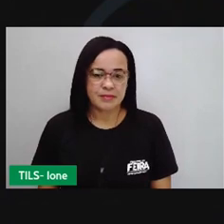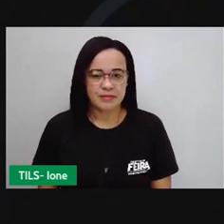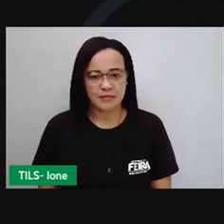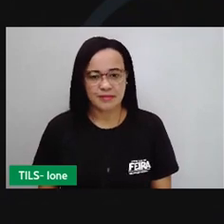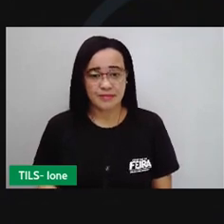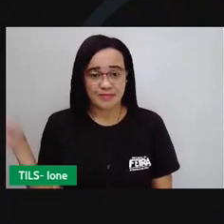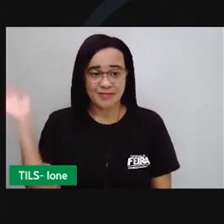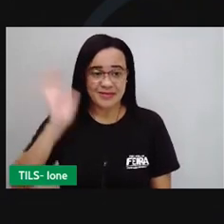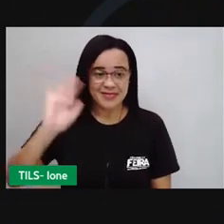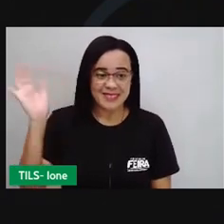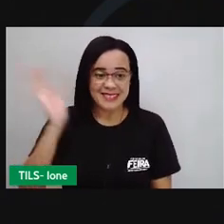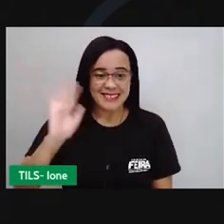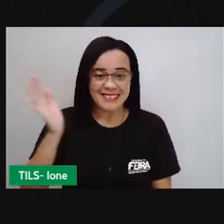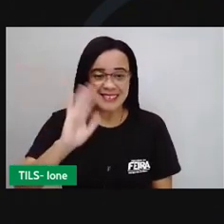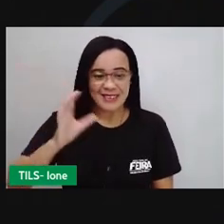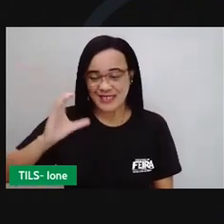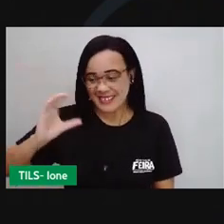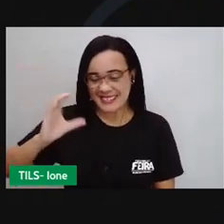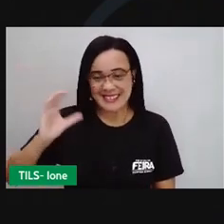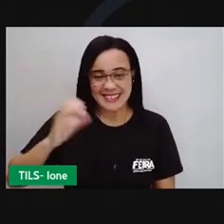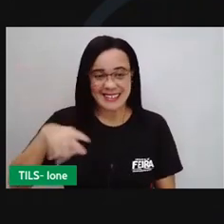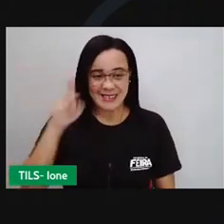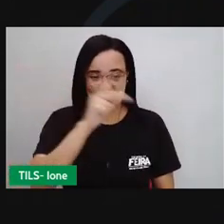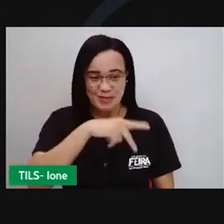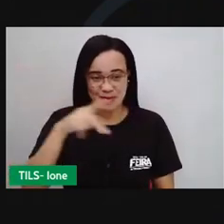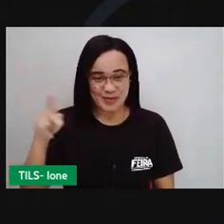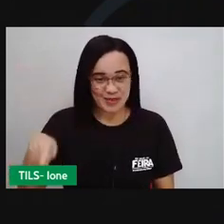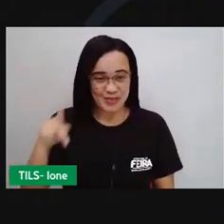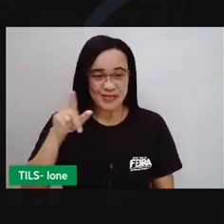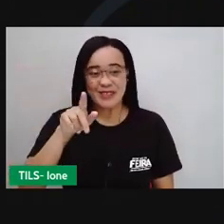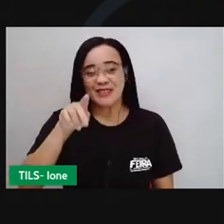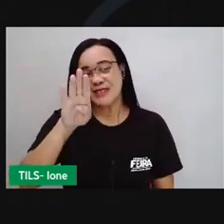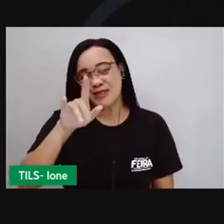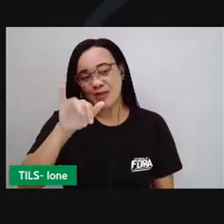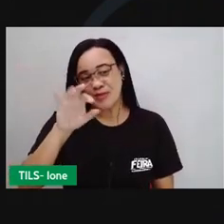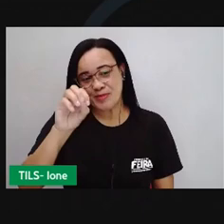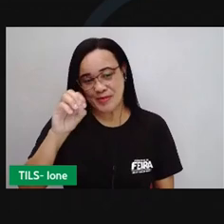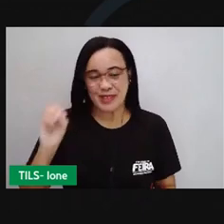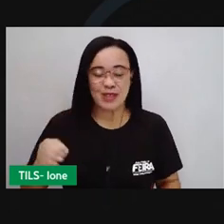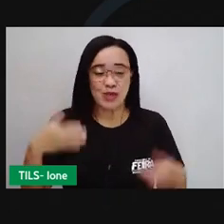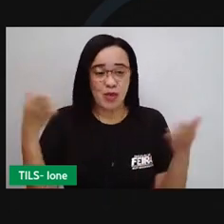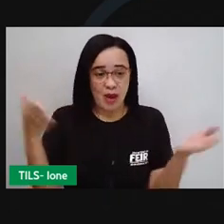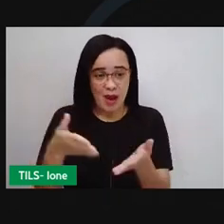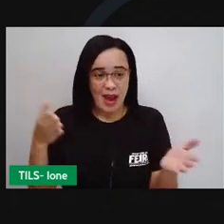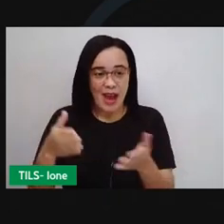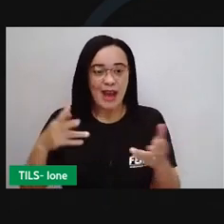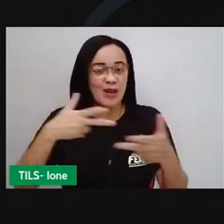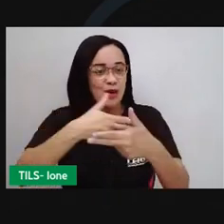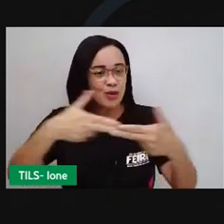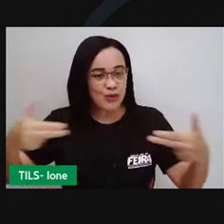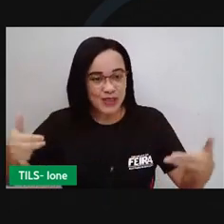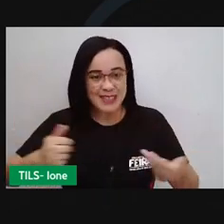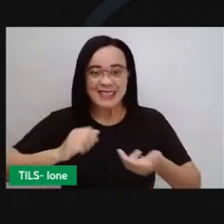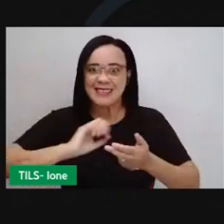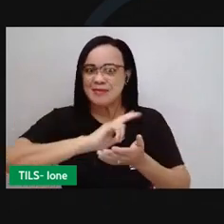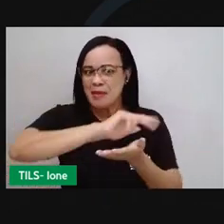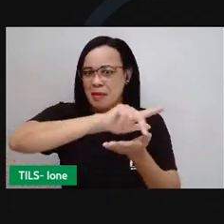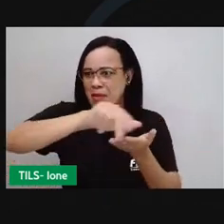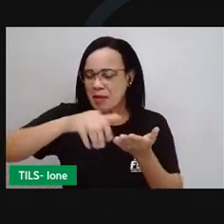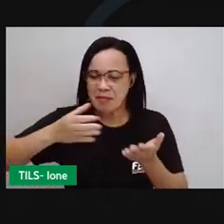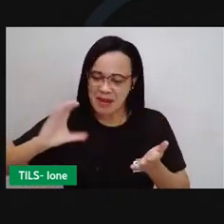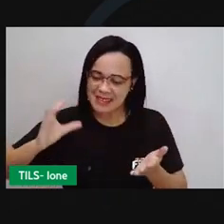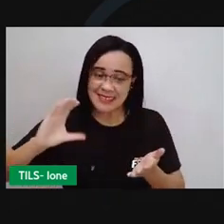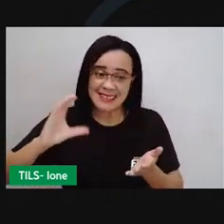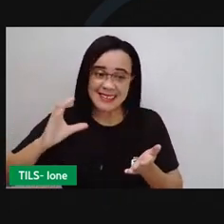Olá, pequenos cientistas! Eu sou o professor Bill Tyson e juntos vamos conhecer diversas formas de ciência. Eu acabei de almoçar